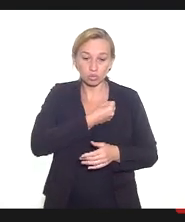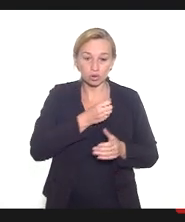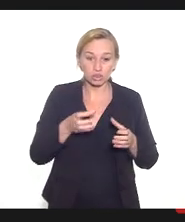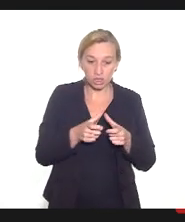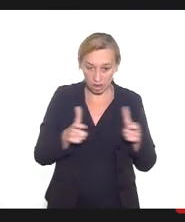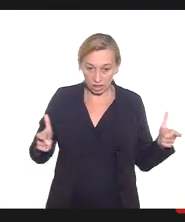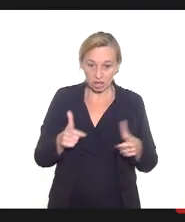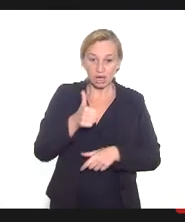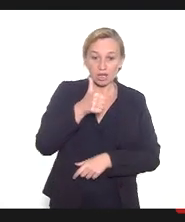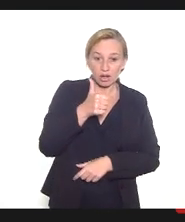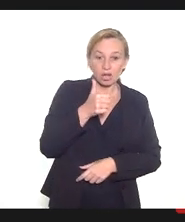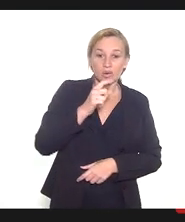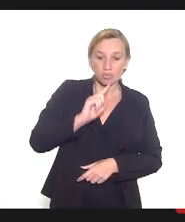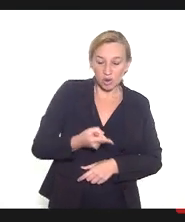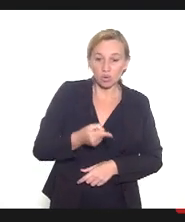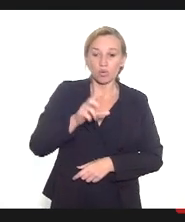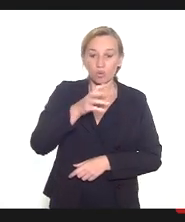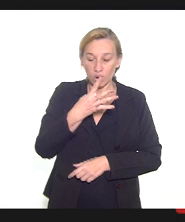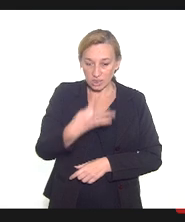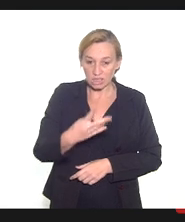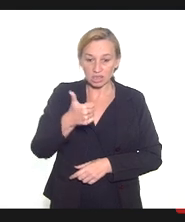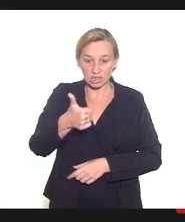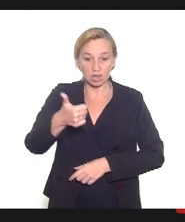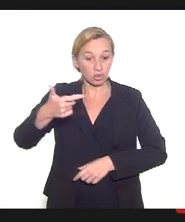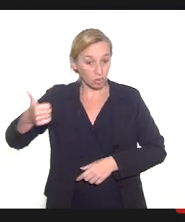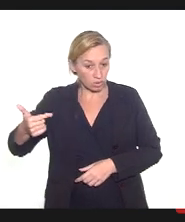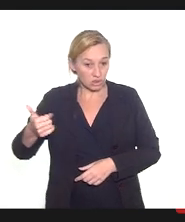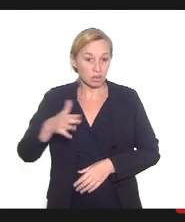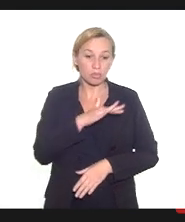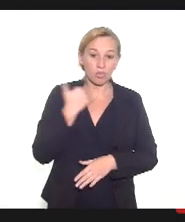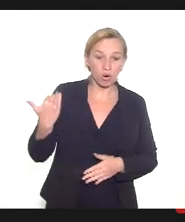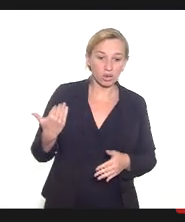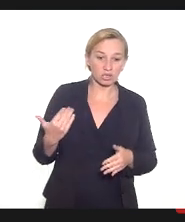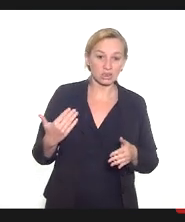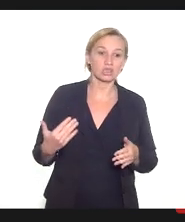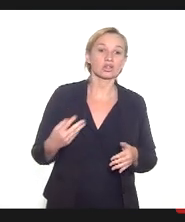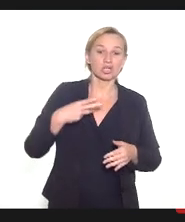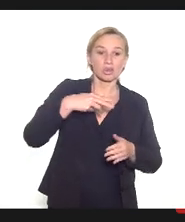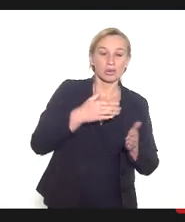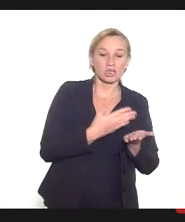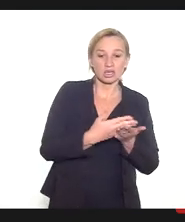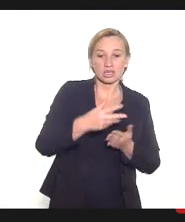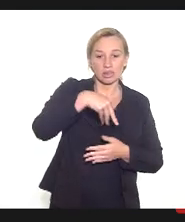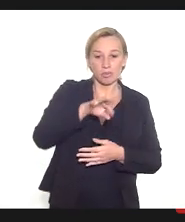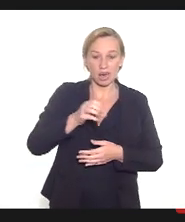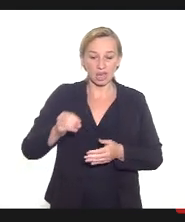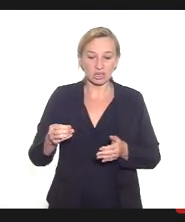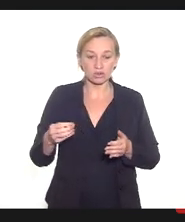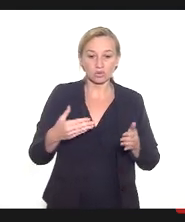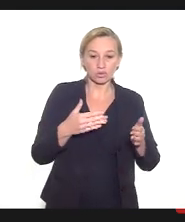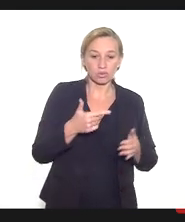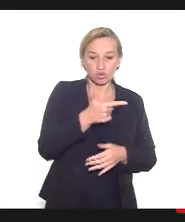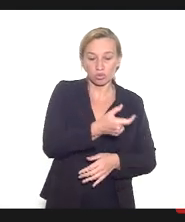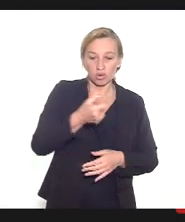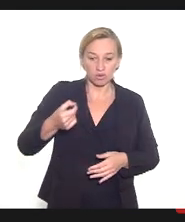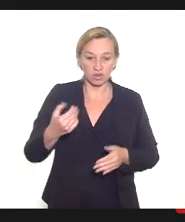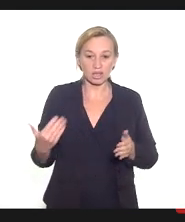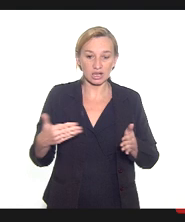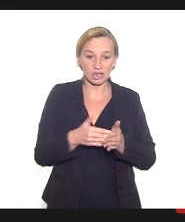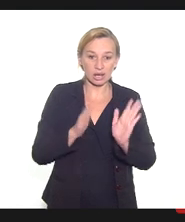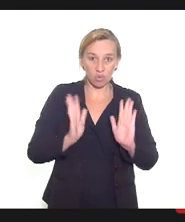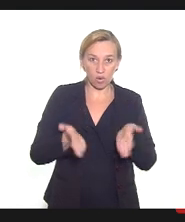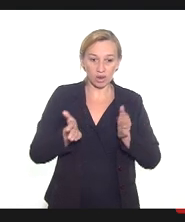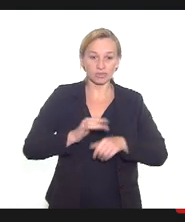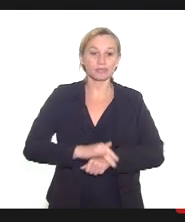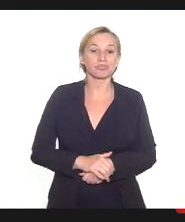mortes, desde março de 2020, até a última planilha disponível, 16 de junho deste ano,